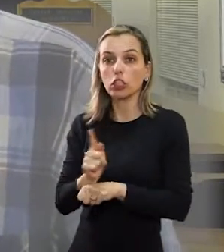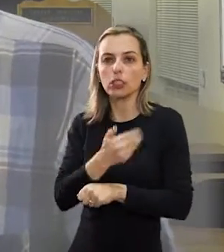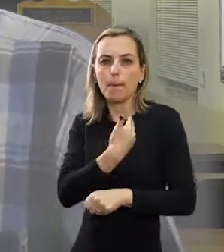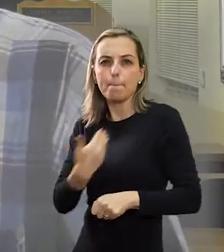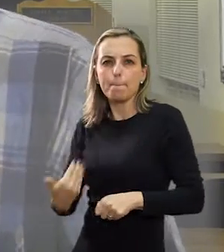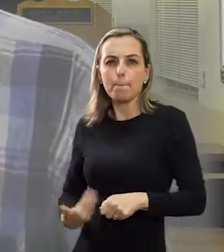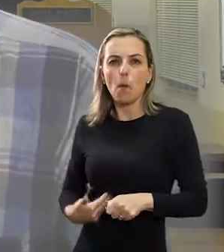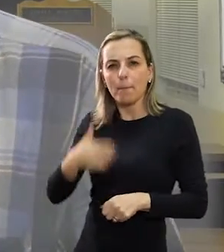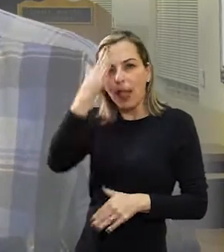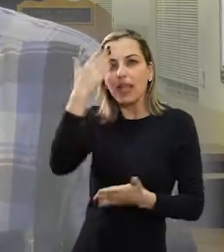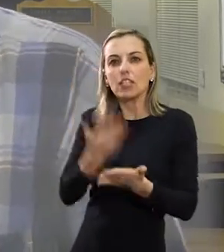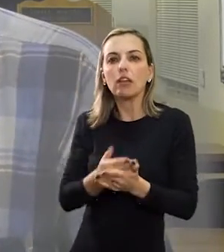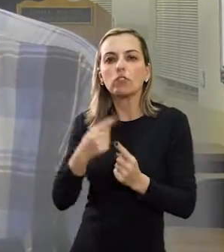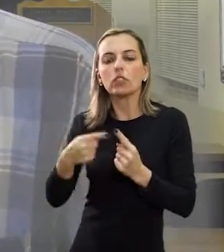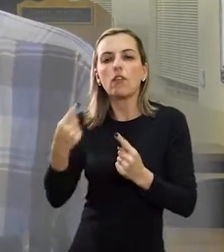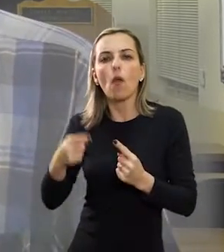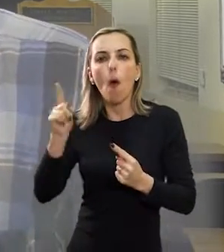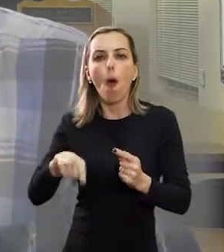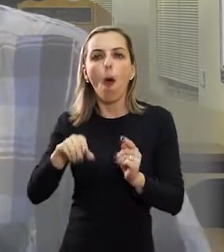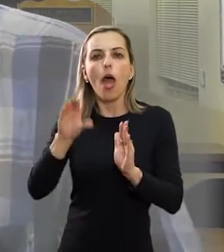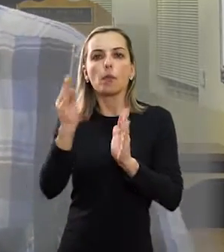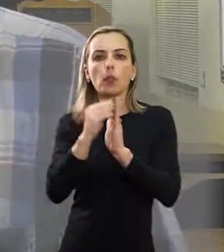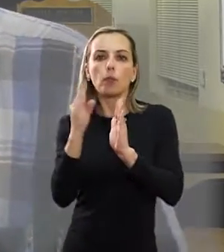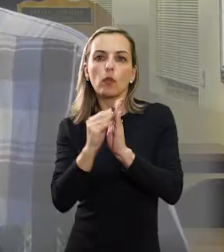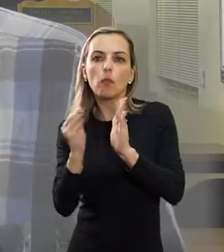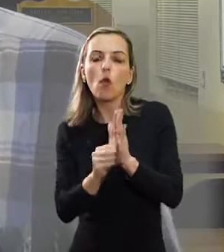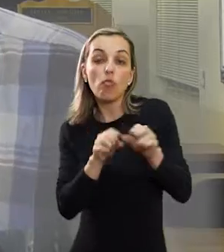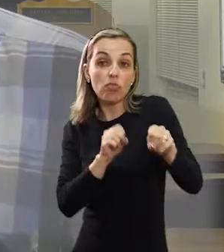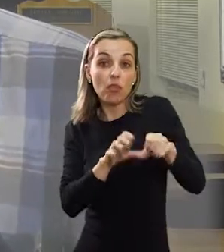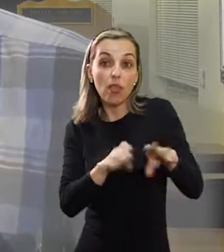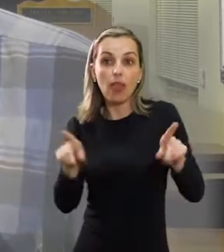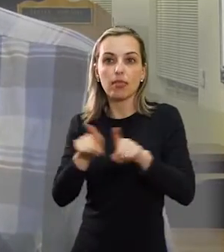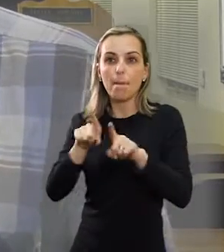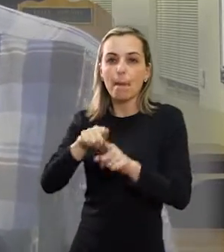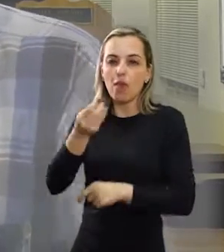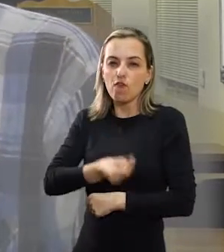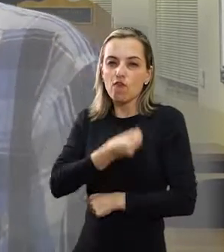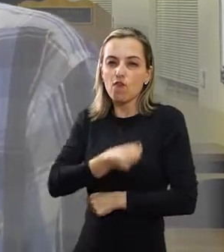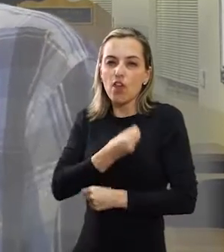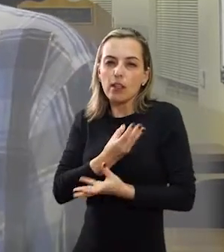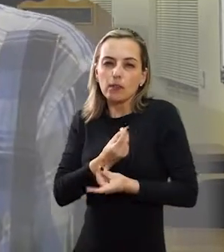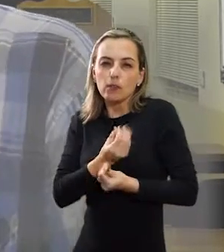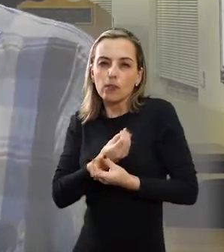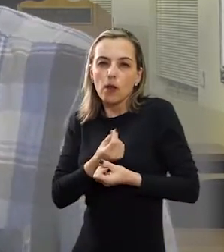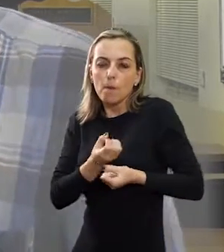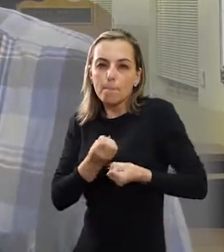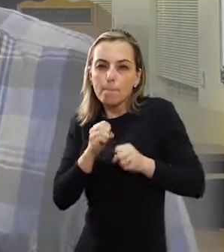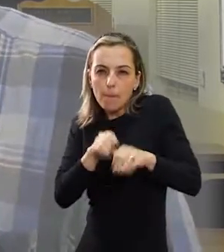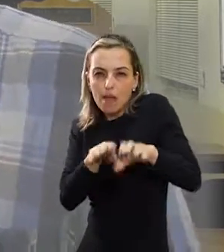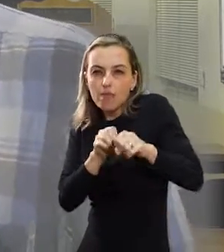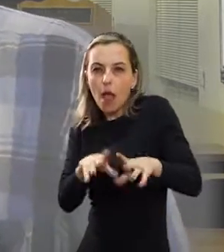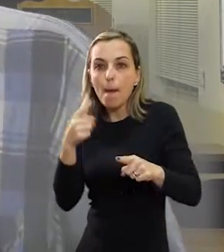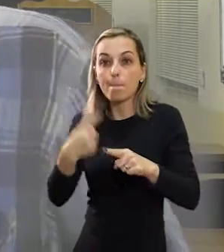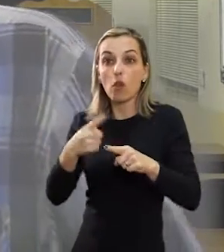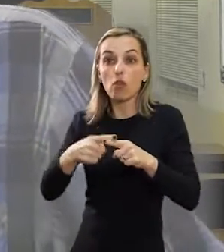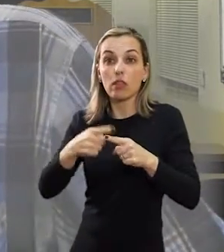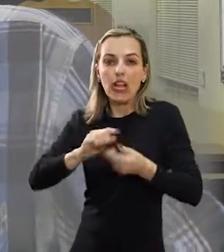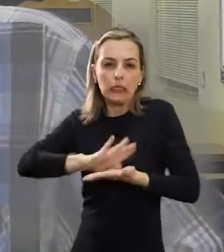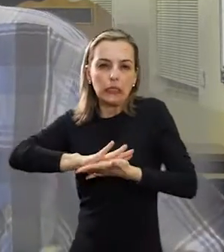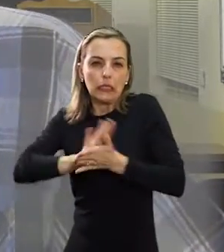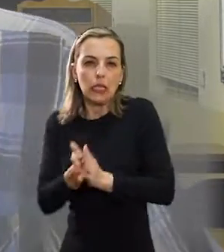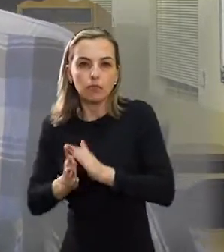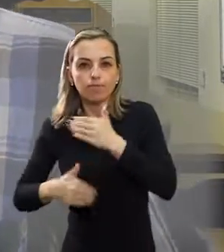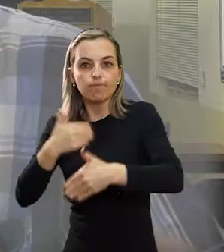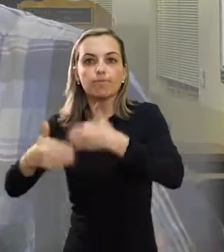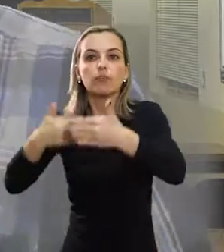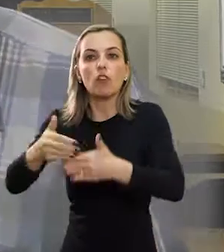é essa educação que não é só passar o conteúdo, é a vivência, começar a entender que esses impactos que vão começar no racismo vão